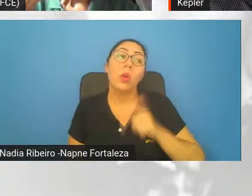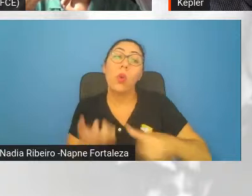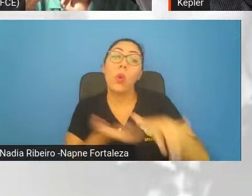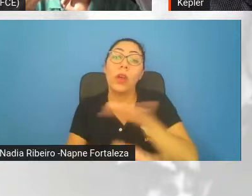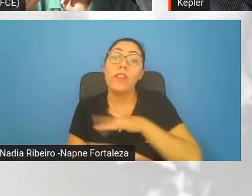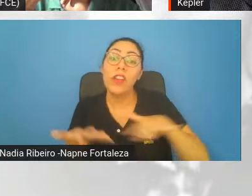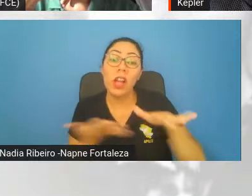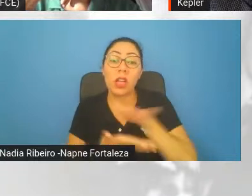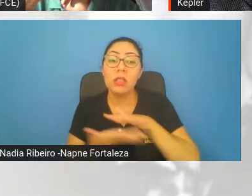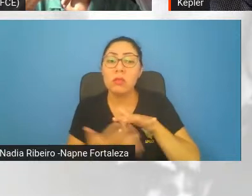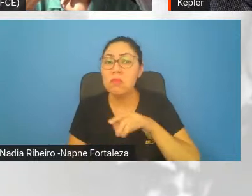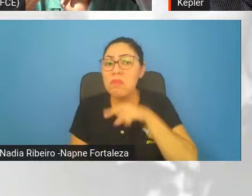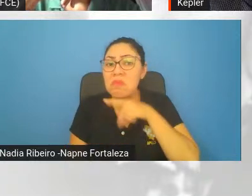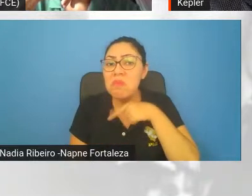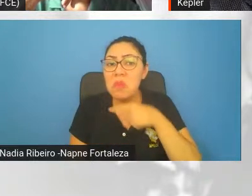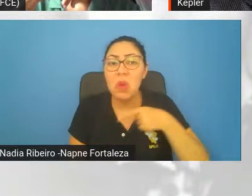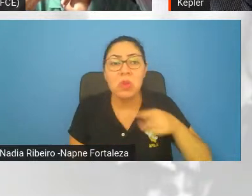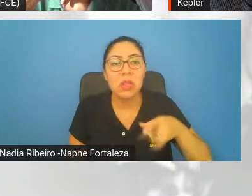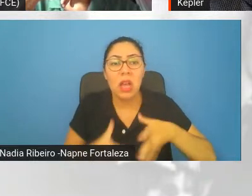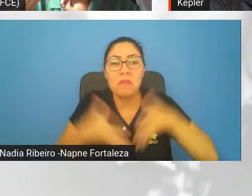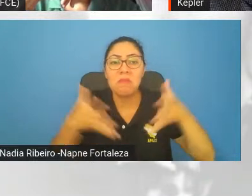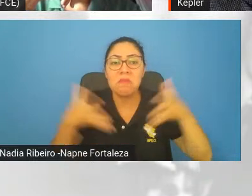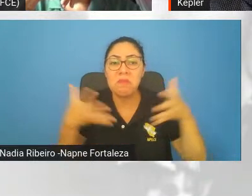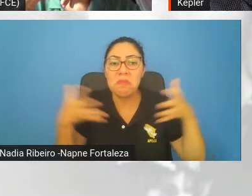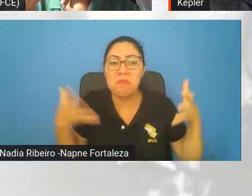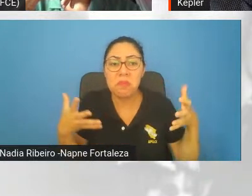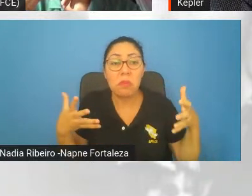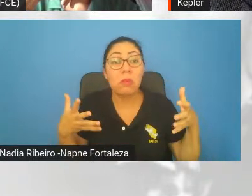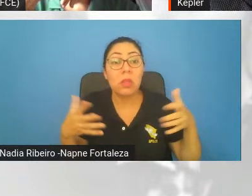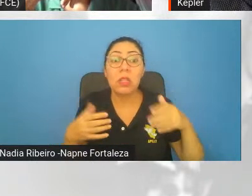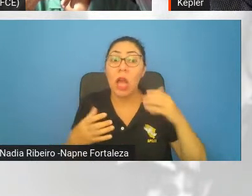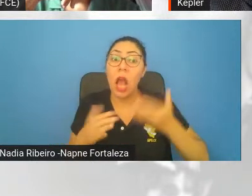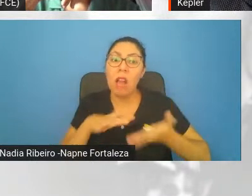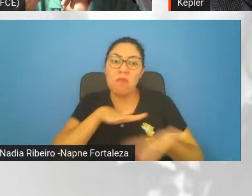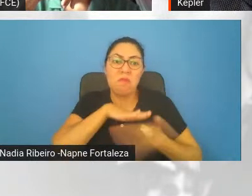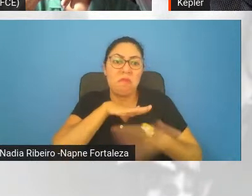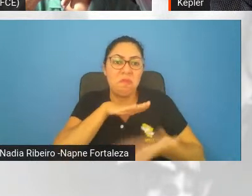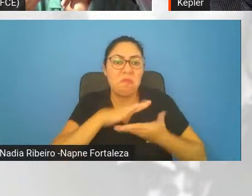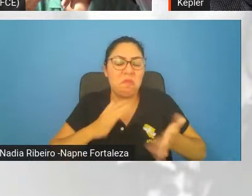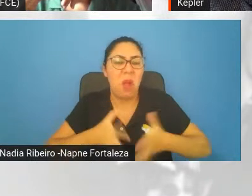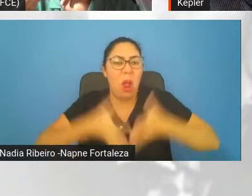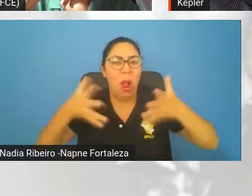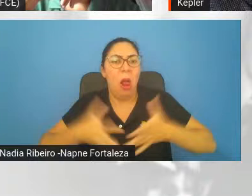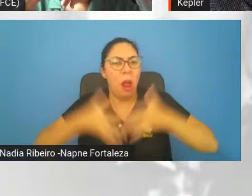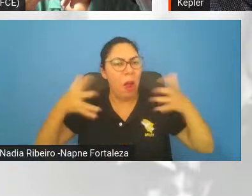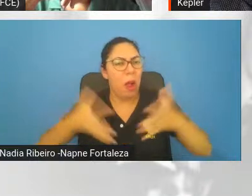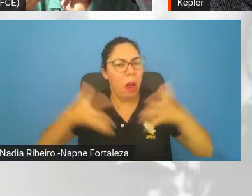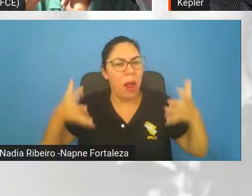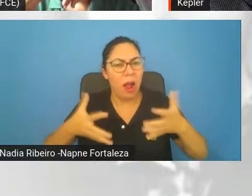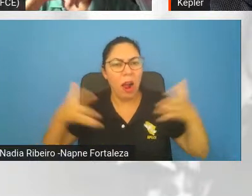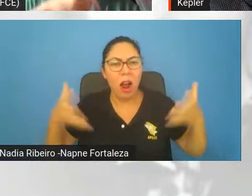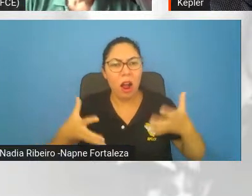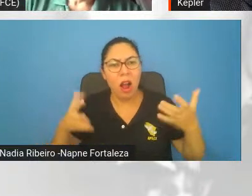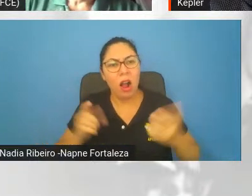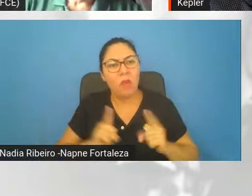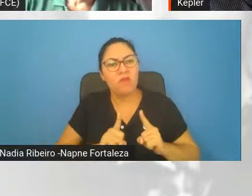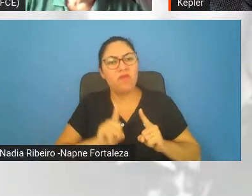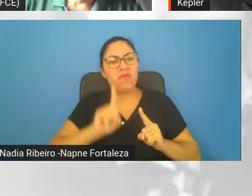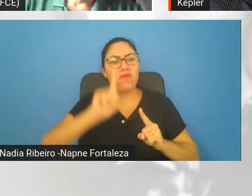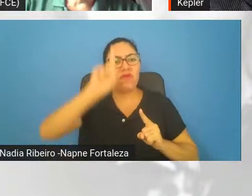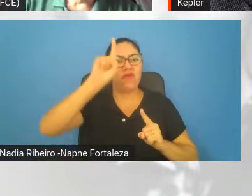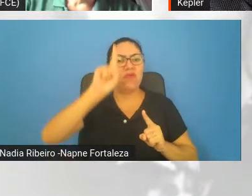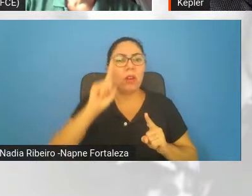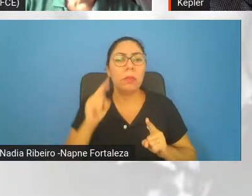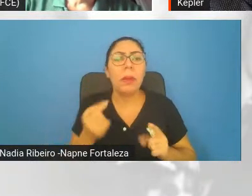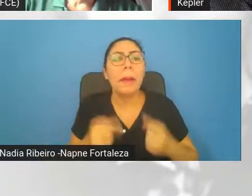em expansão desacelerada, mas acelerada. Bom, para se ter uma aceleração tem que ter alguma energia responsável por esse trabalho